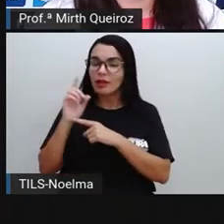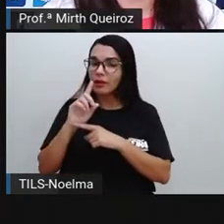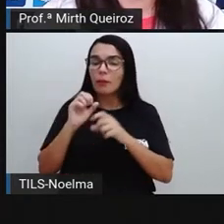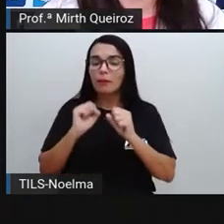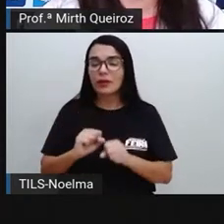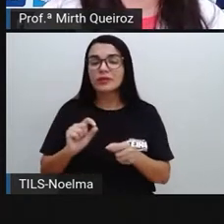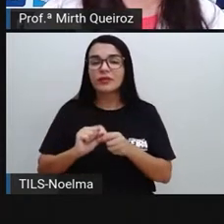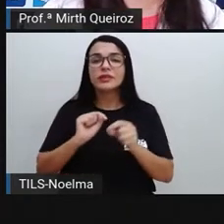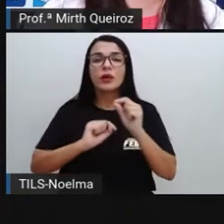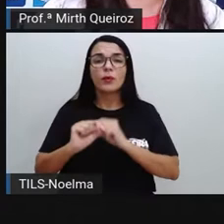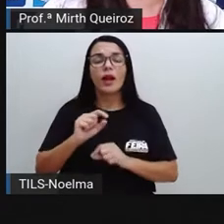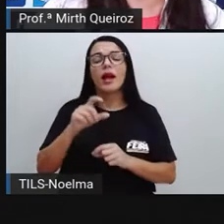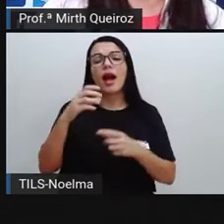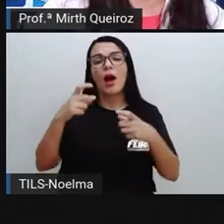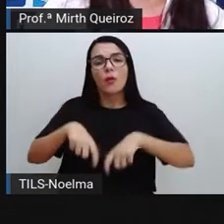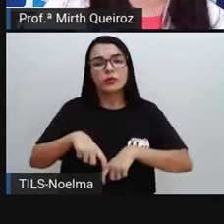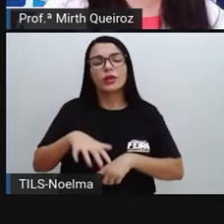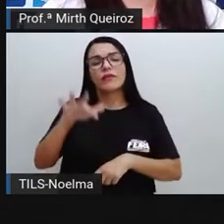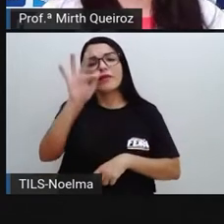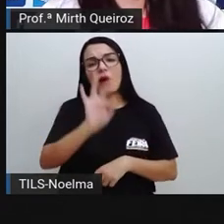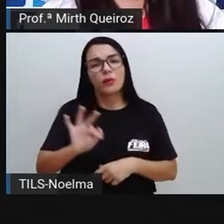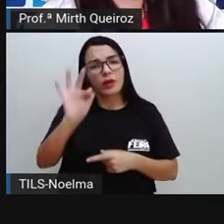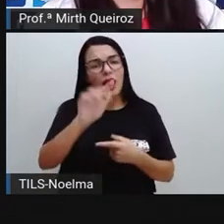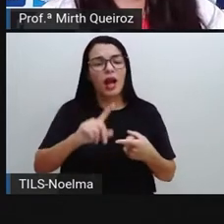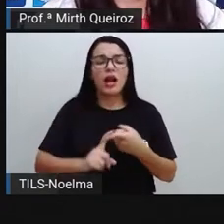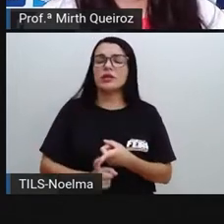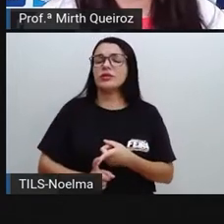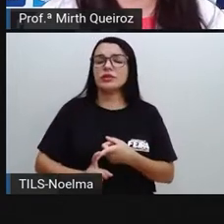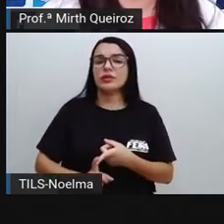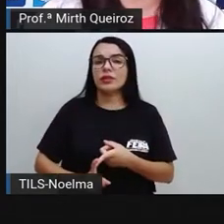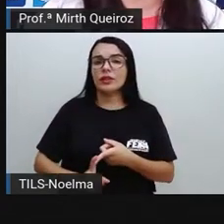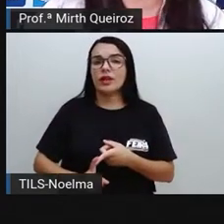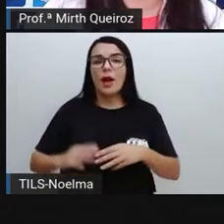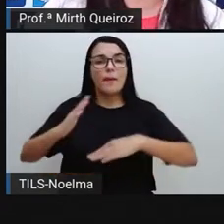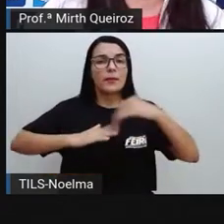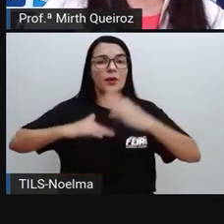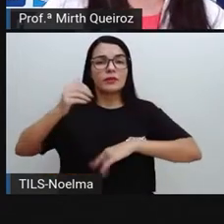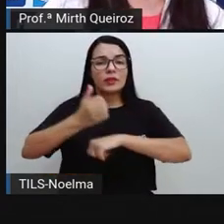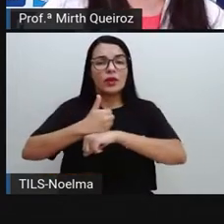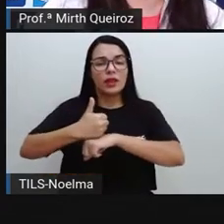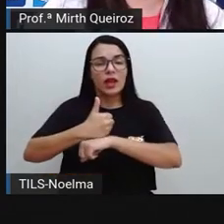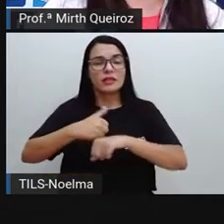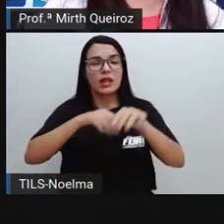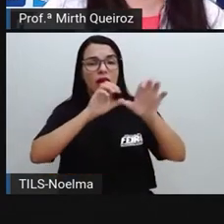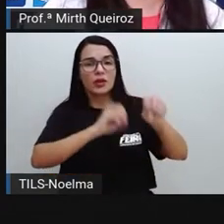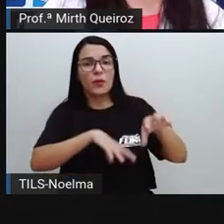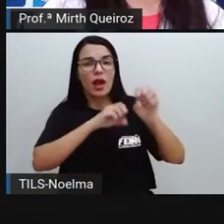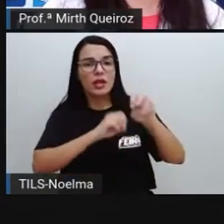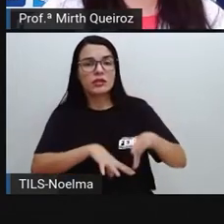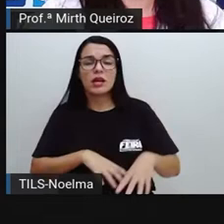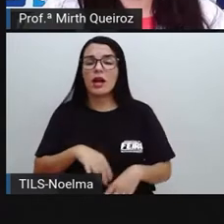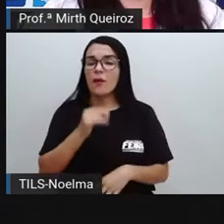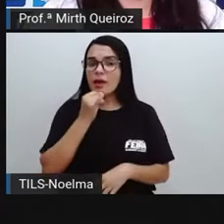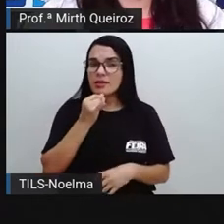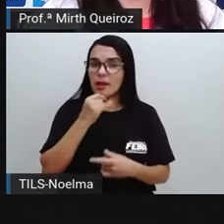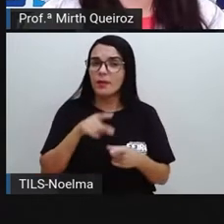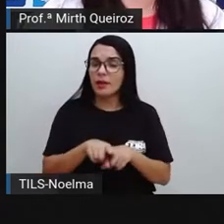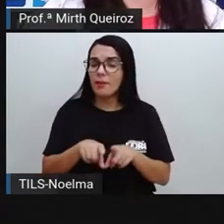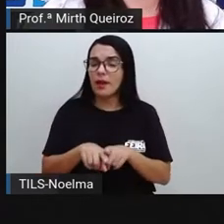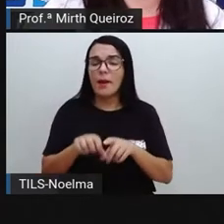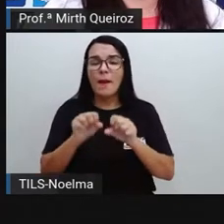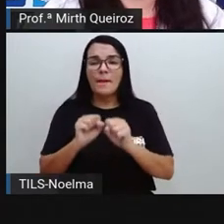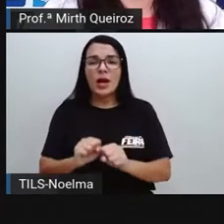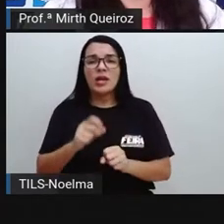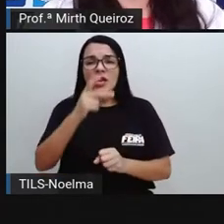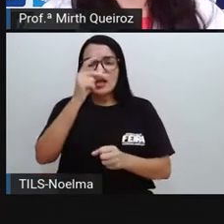academia ali, por profissionais da educação, por exemplo. Ele pode ser também escrito por